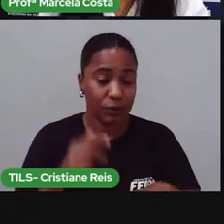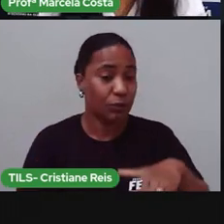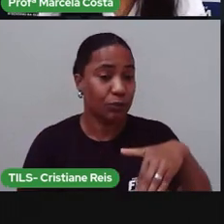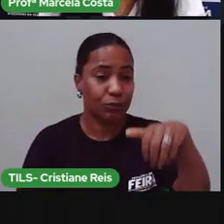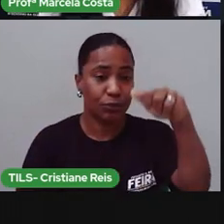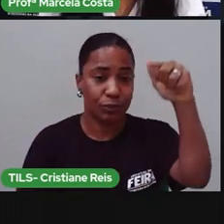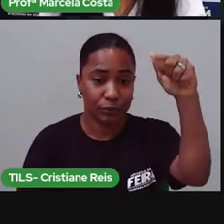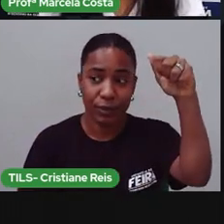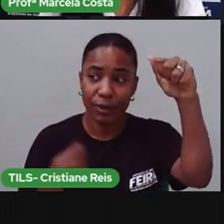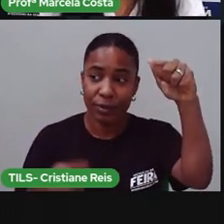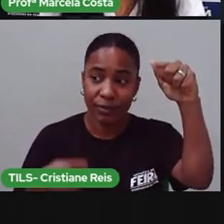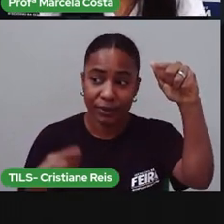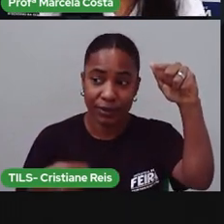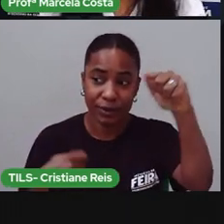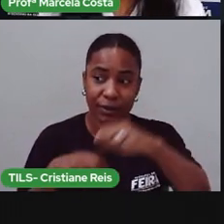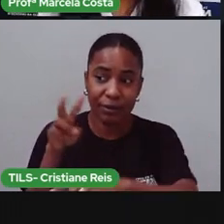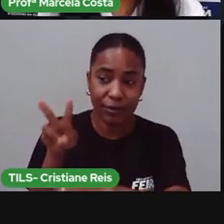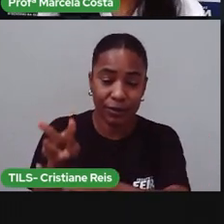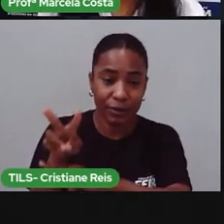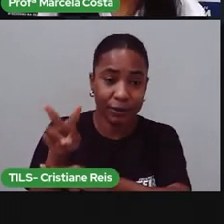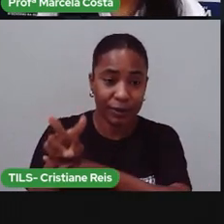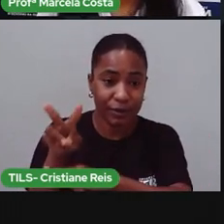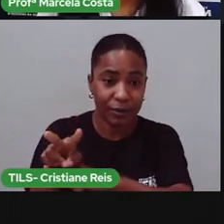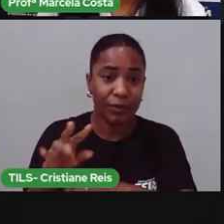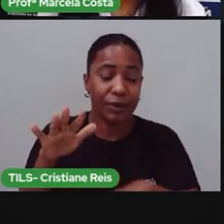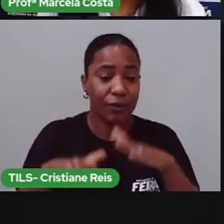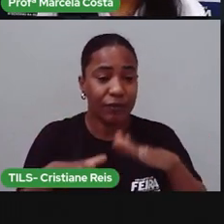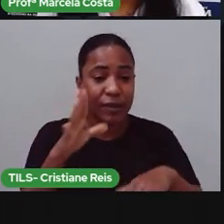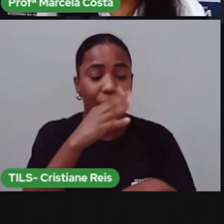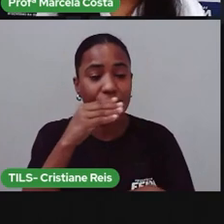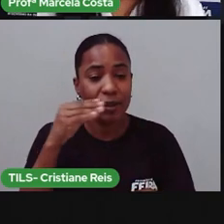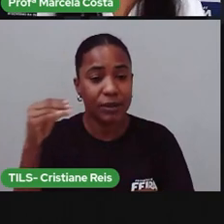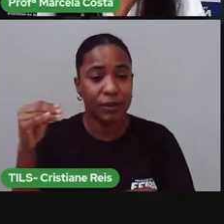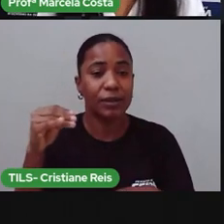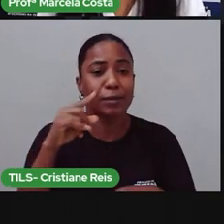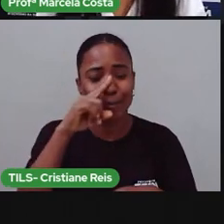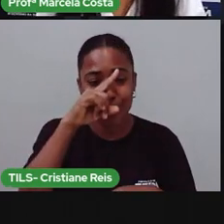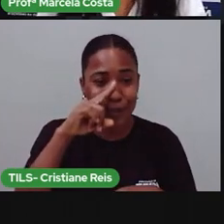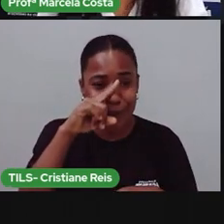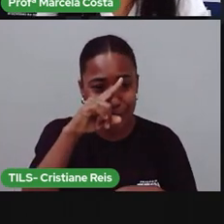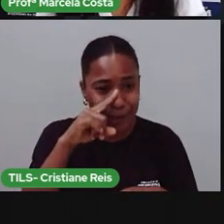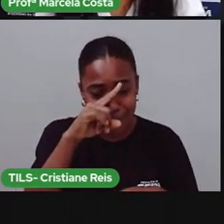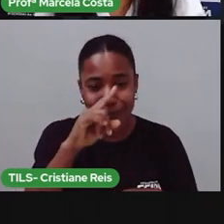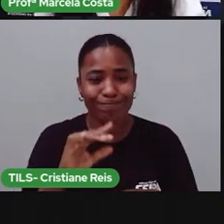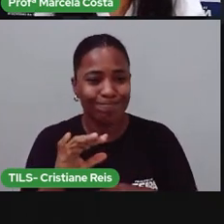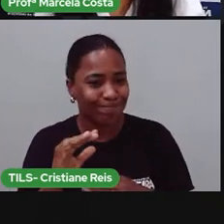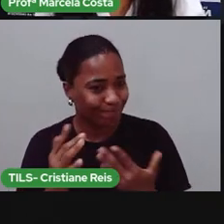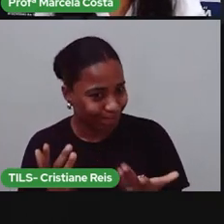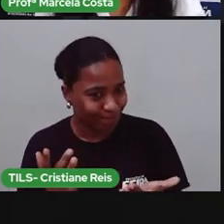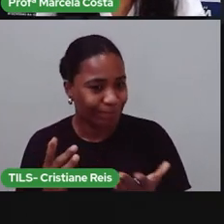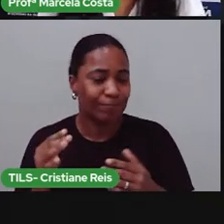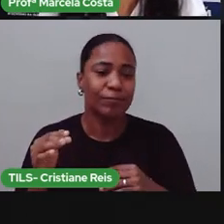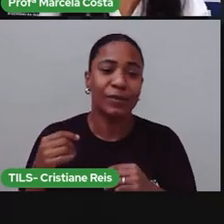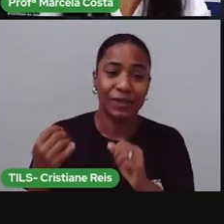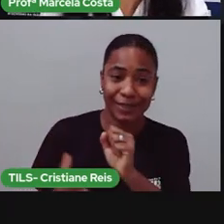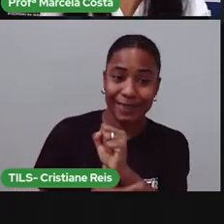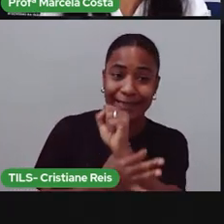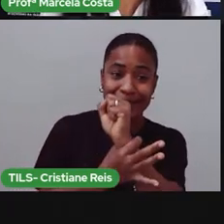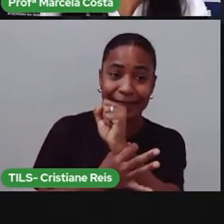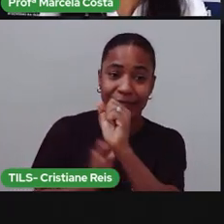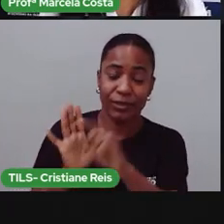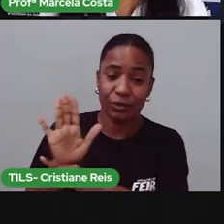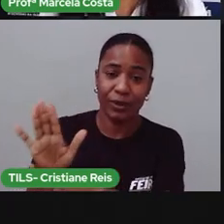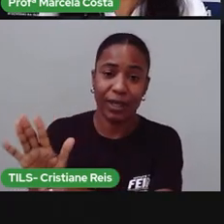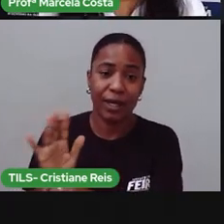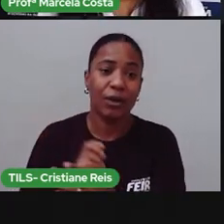riscos e perigos que esses crianças e adolescentes podem enfrentar. Eles vão cuidar de fazer compras, de